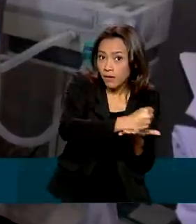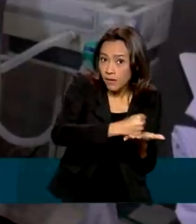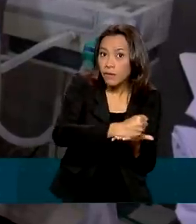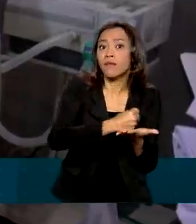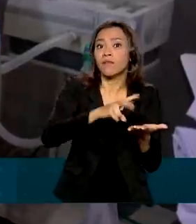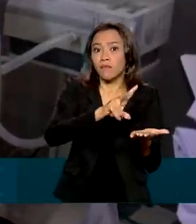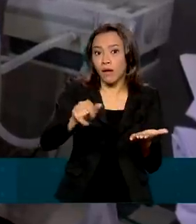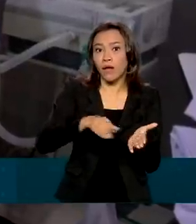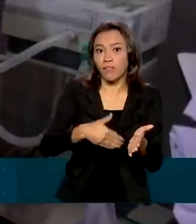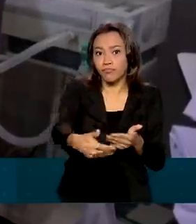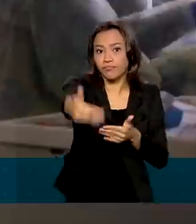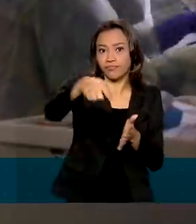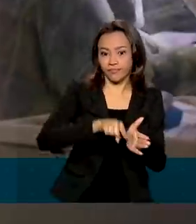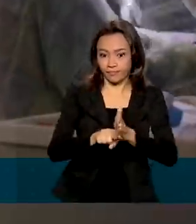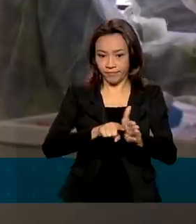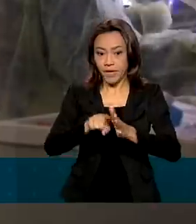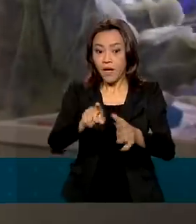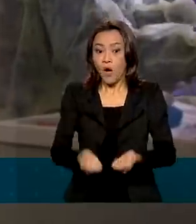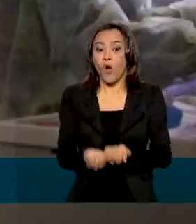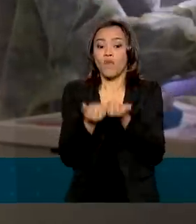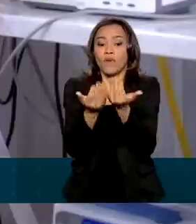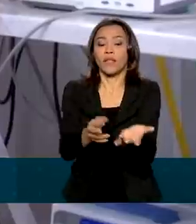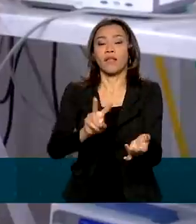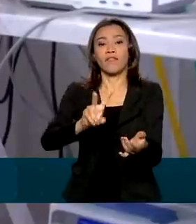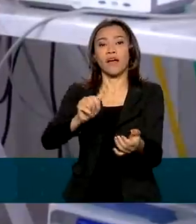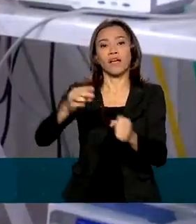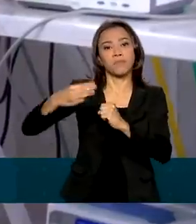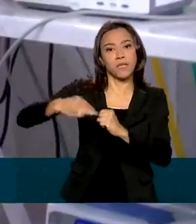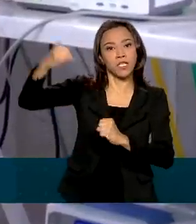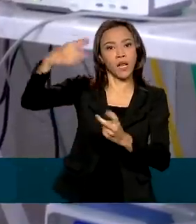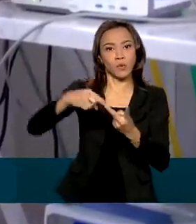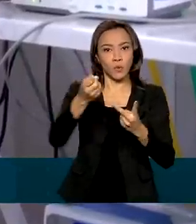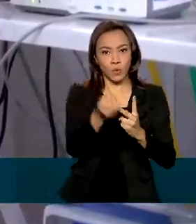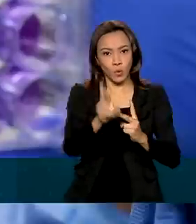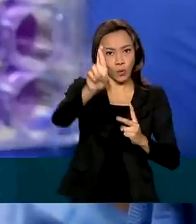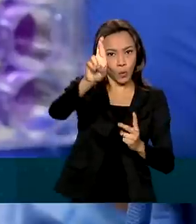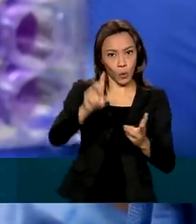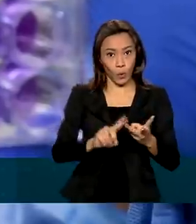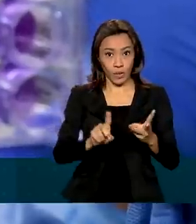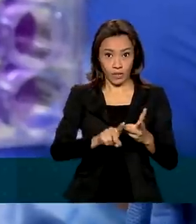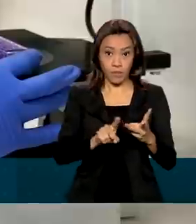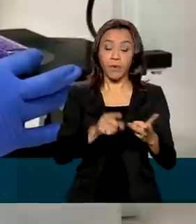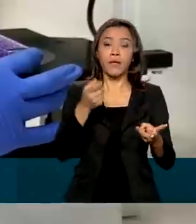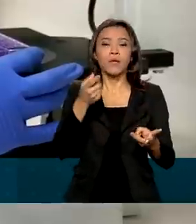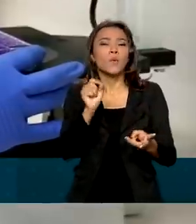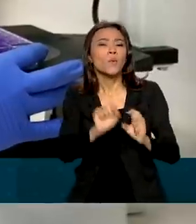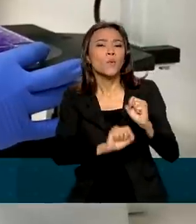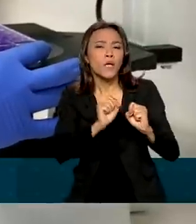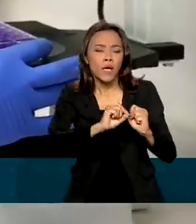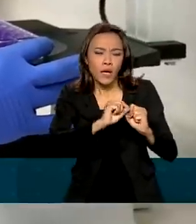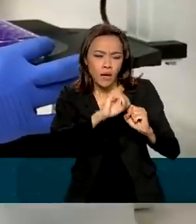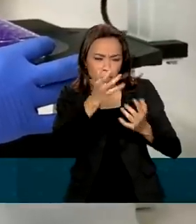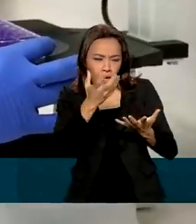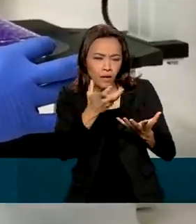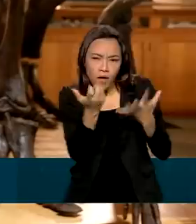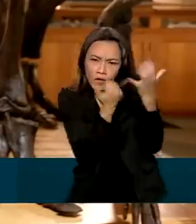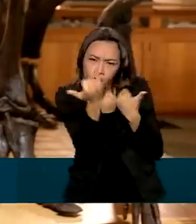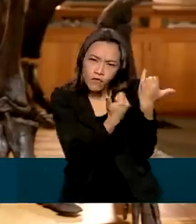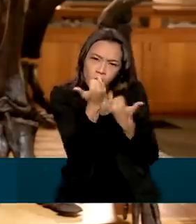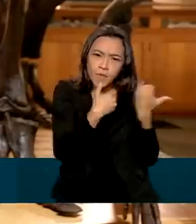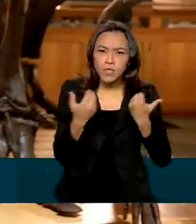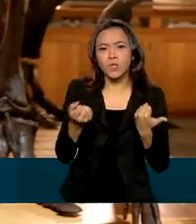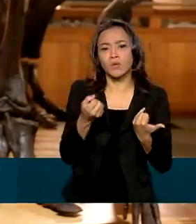medicamentos. Serão ofertadas vagas de mestrado, doutorado e de atualização para profissionais.